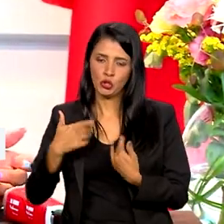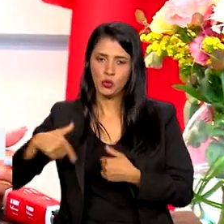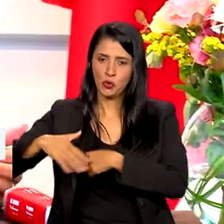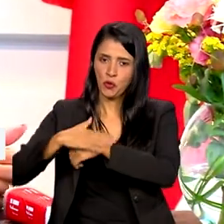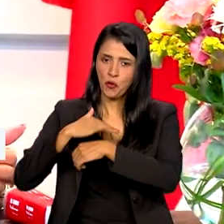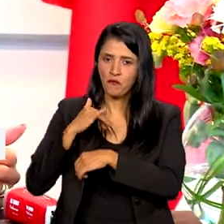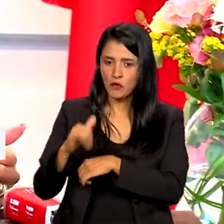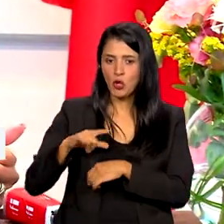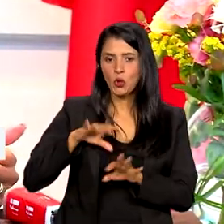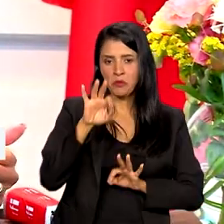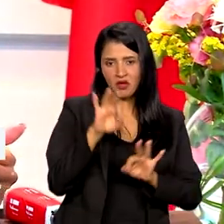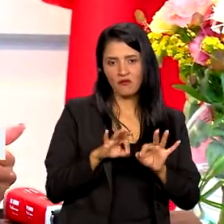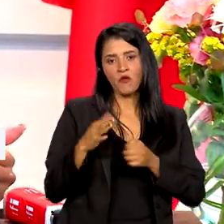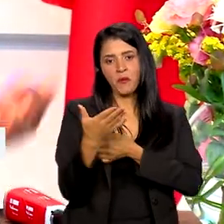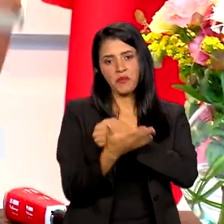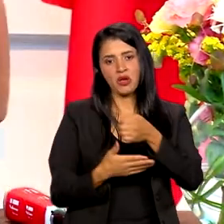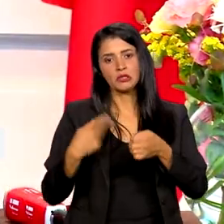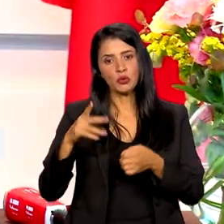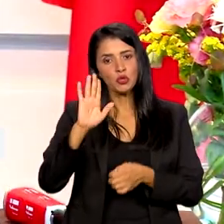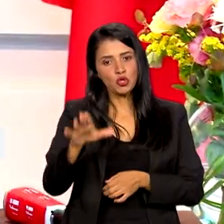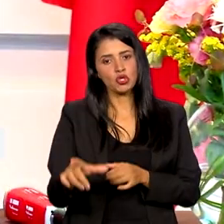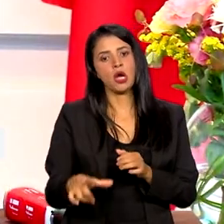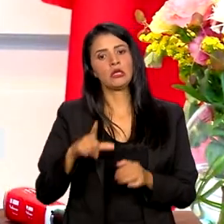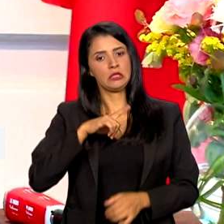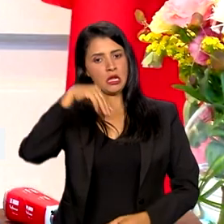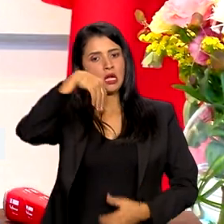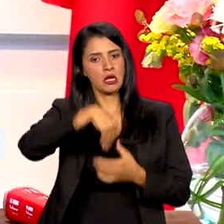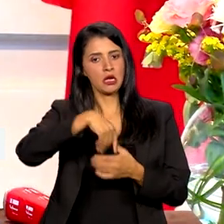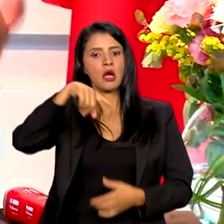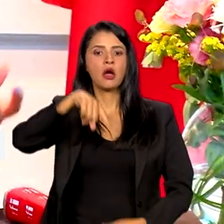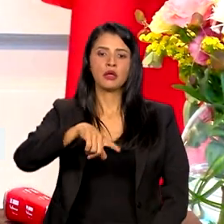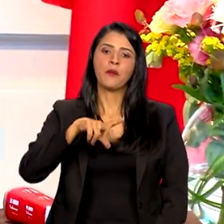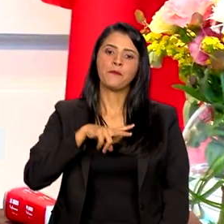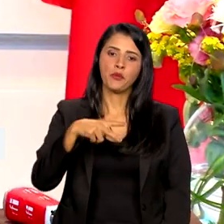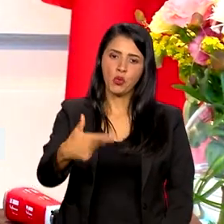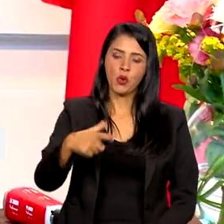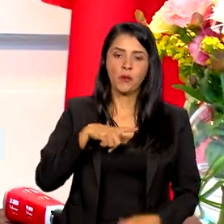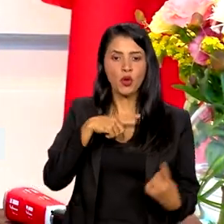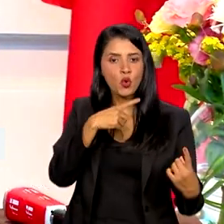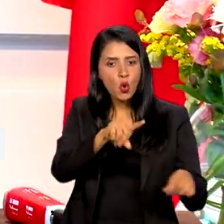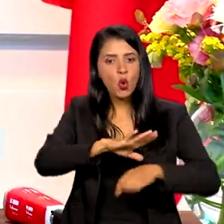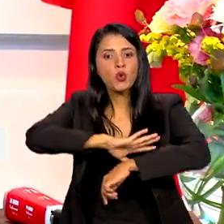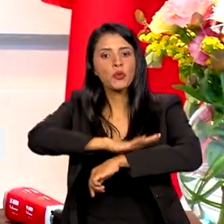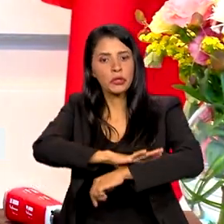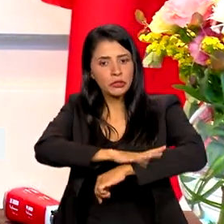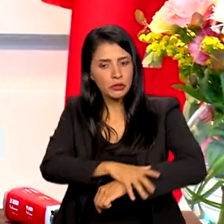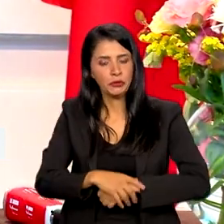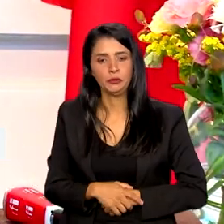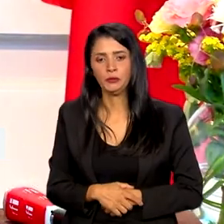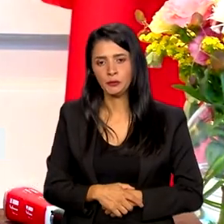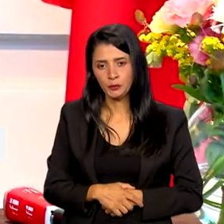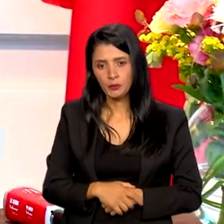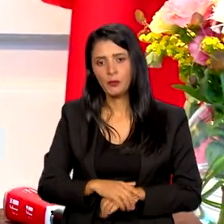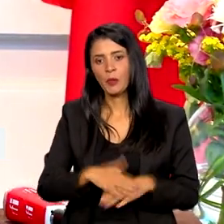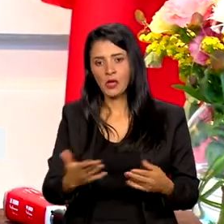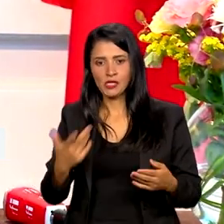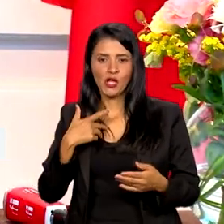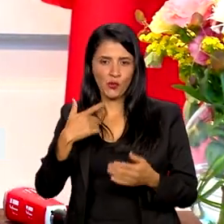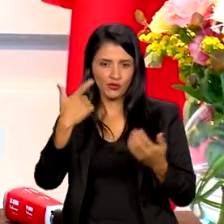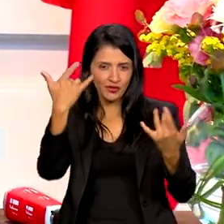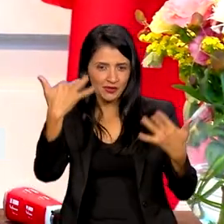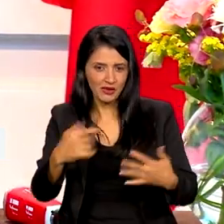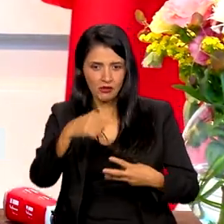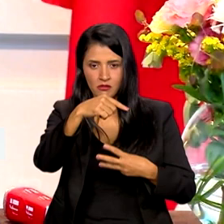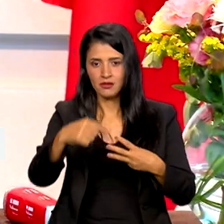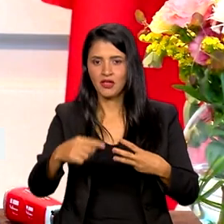parte desse plano também foi baseado no plano que existe já aqui em Portugal para combate ao racismo. Então, já elanquei para vocês